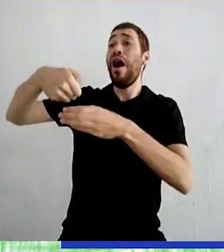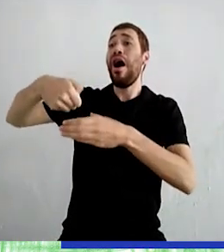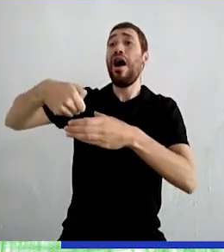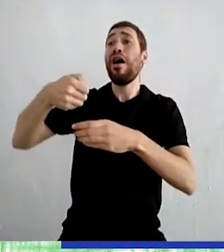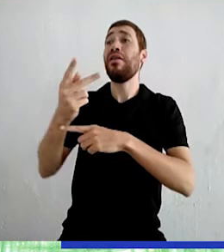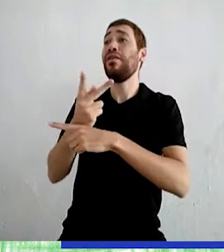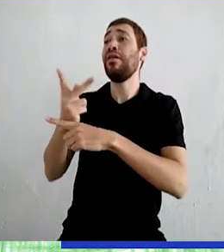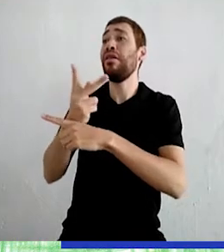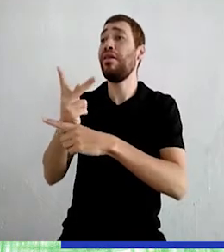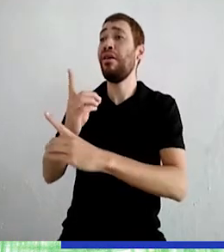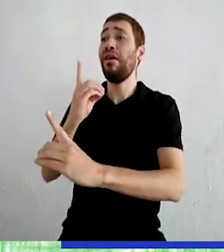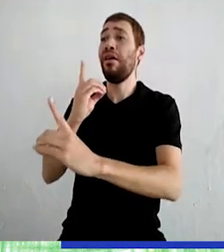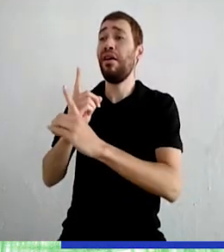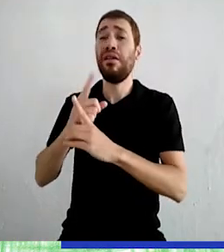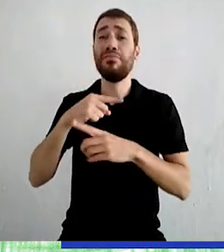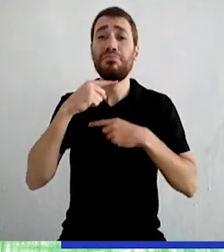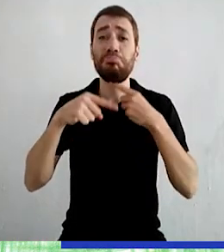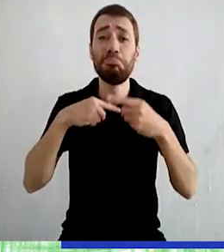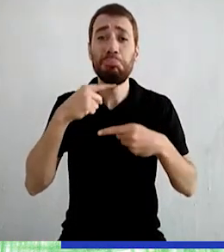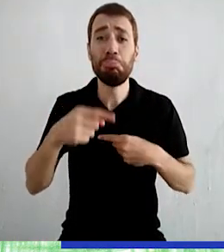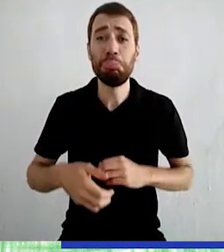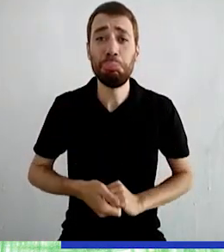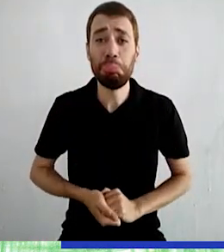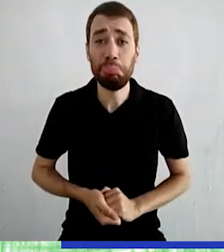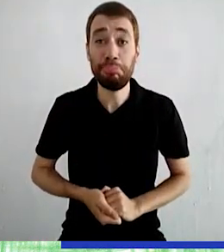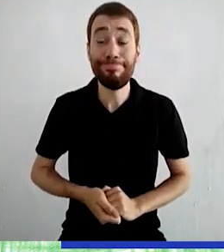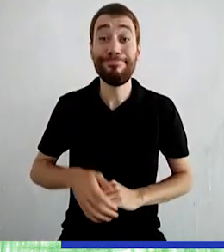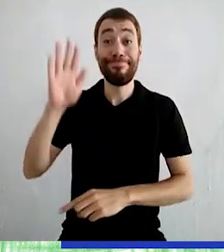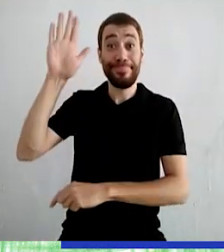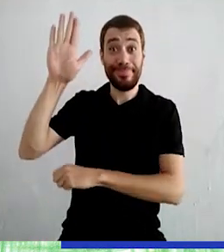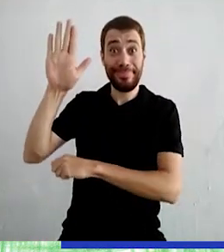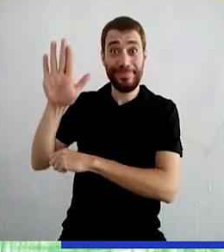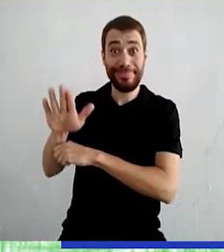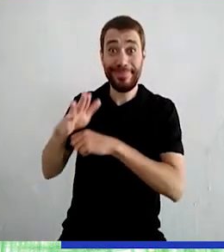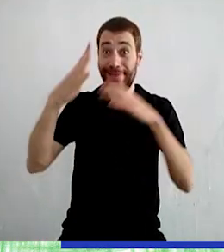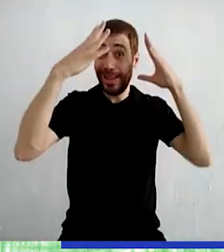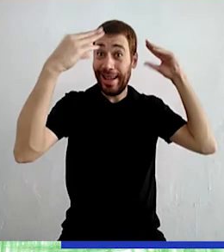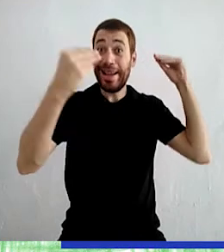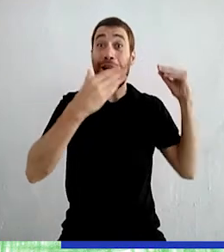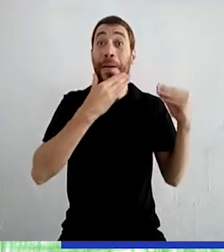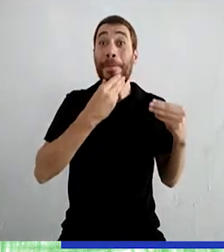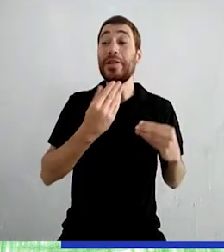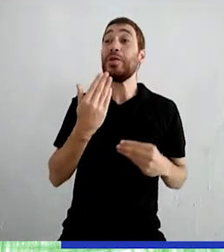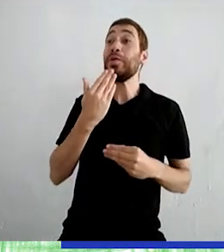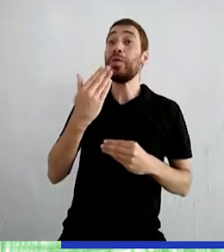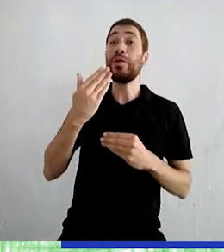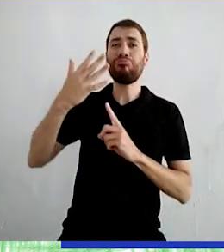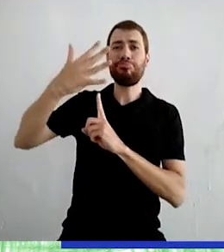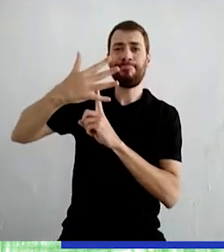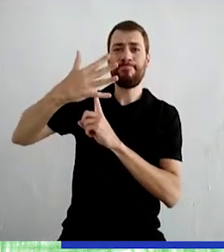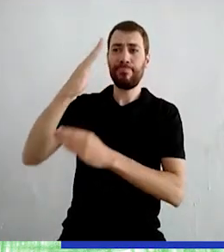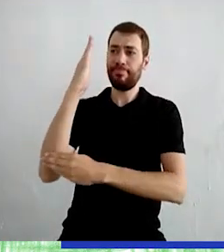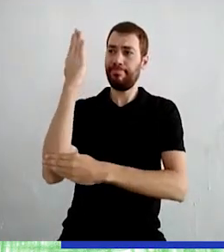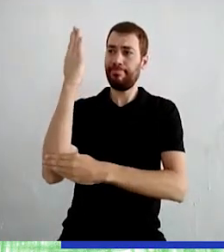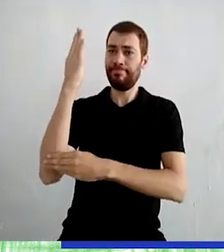Mas não encontrava Nessa tarde O príncipe pediu A bicho de palha